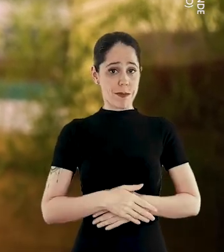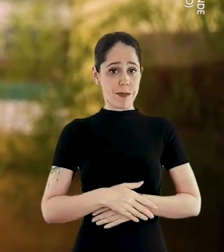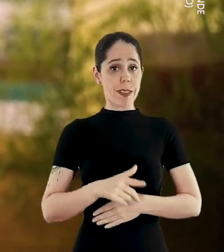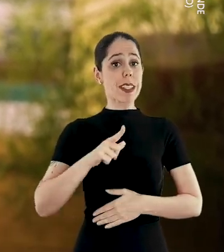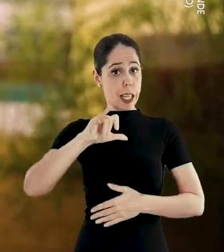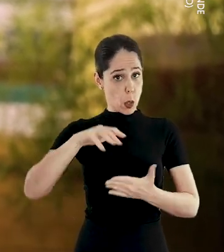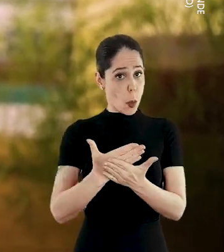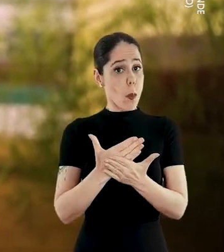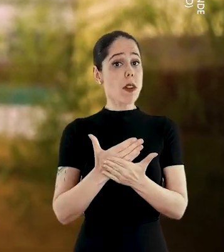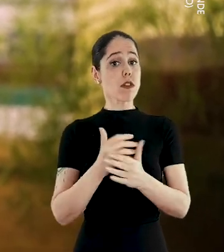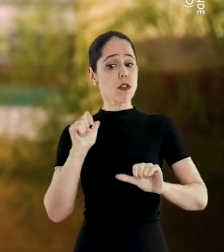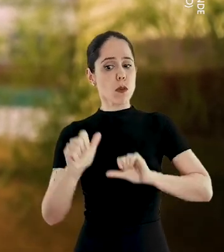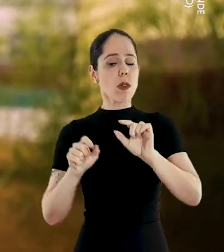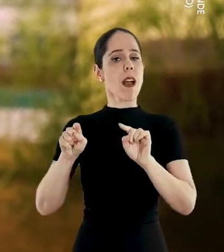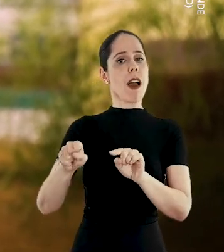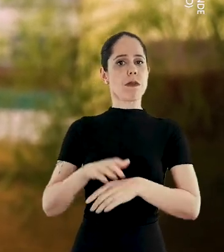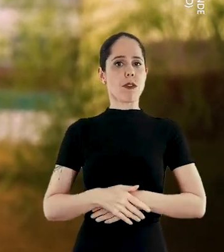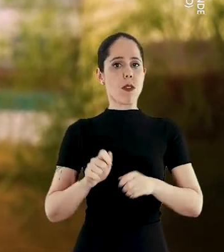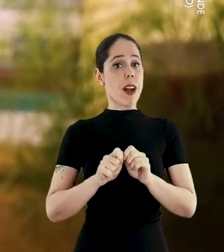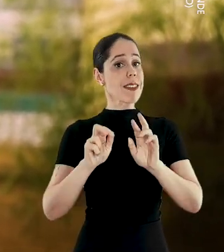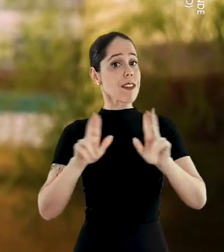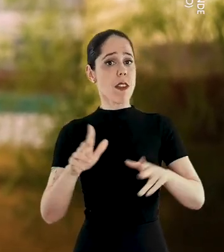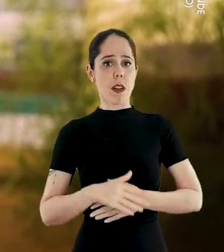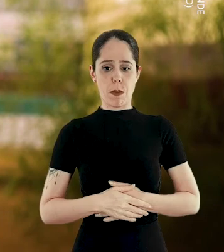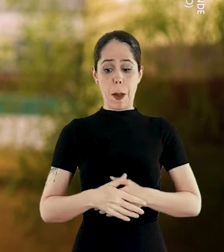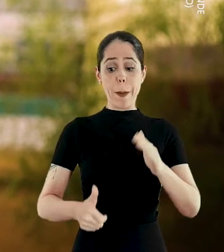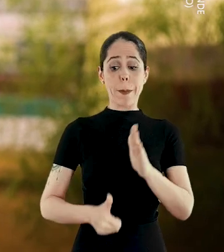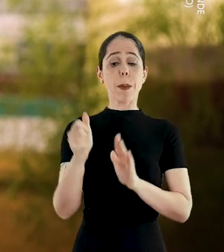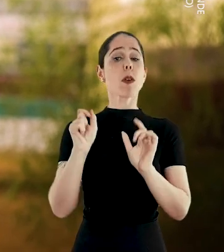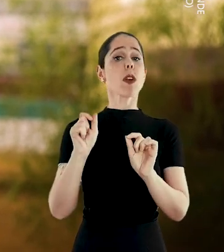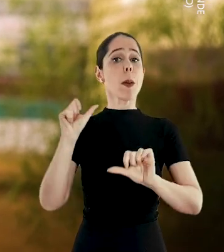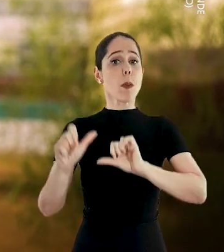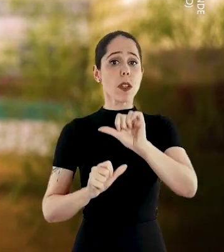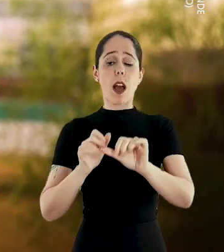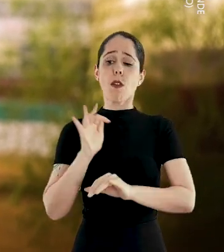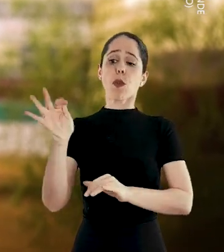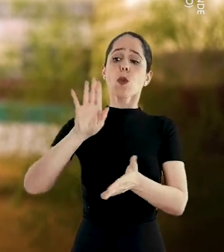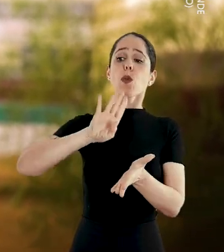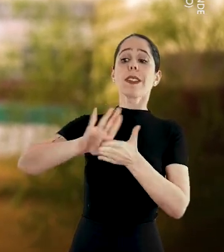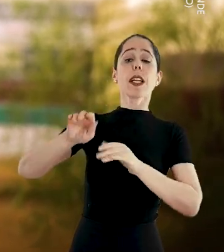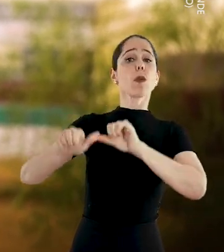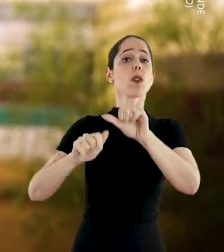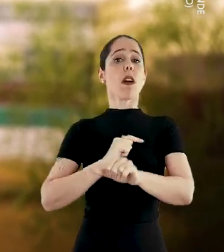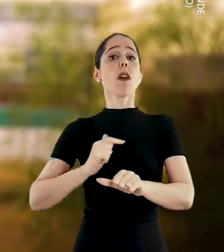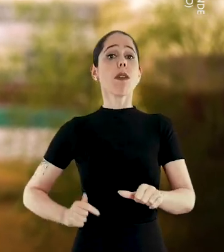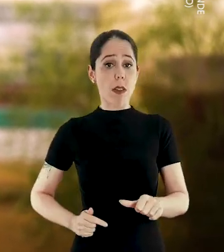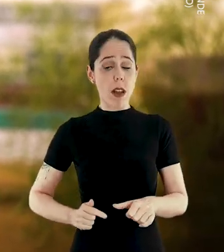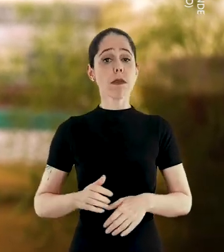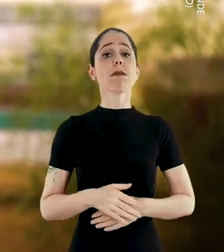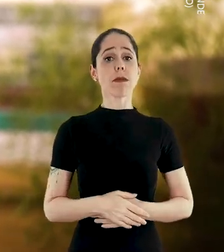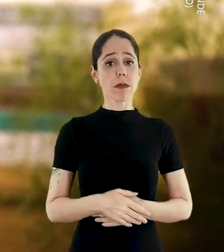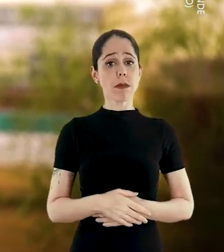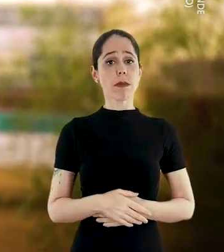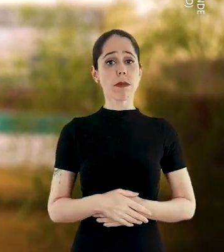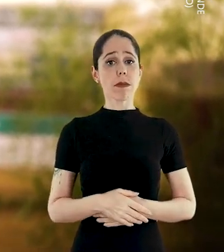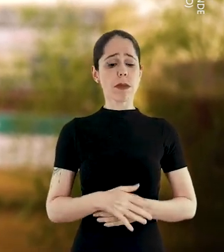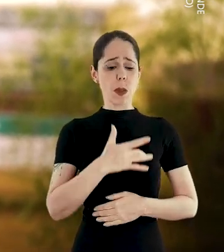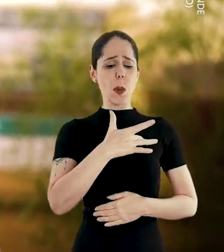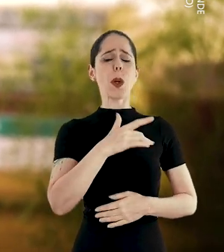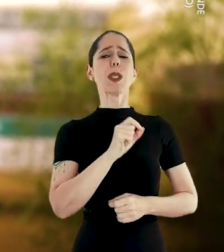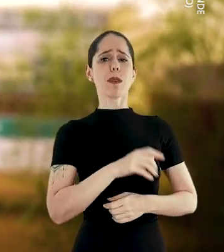Agora, agora temos a chance de mudar isso, fazer diferente, pela primeira vez mudar nosso futuro sem mudar nosso governo.